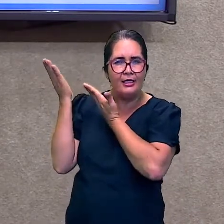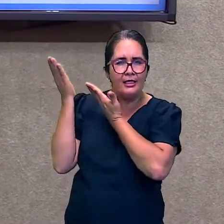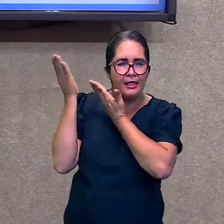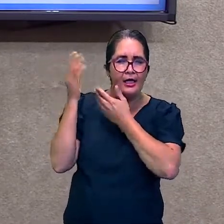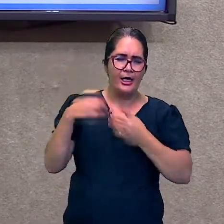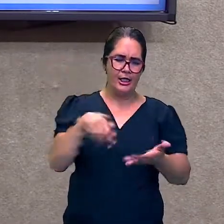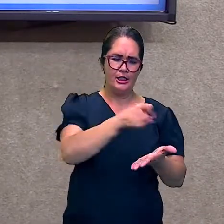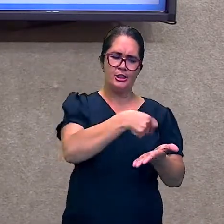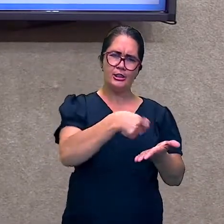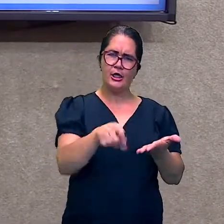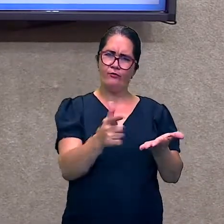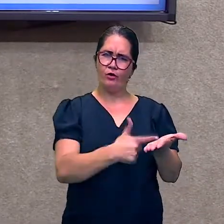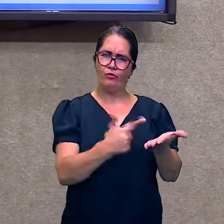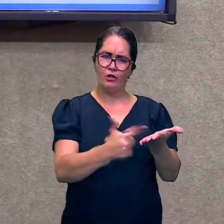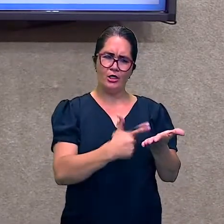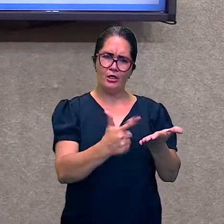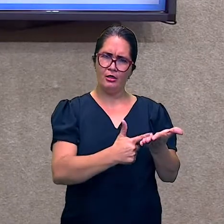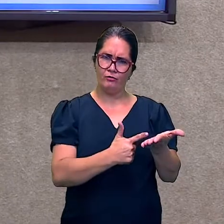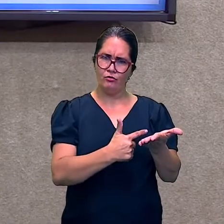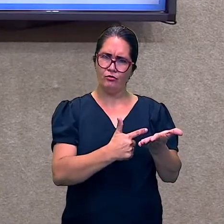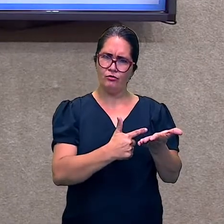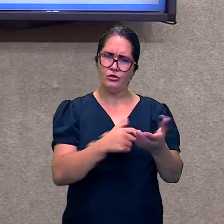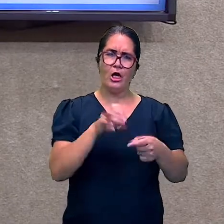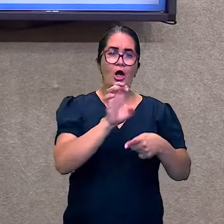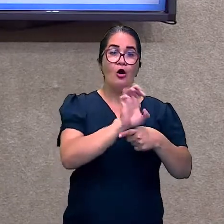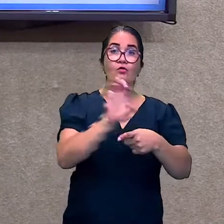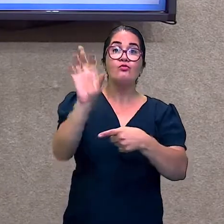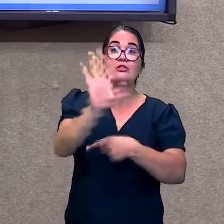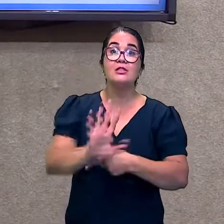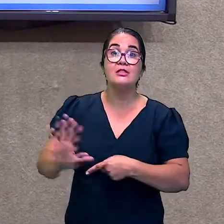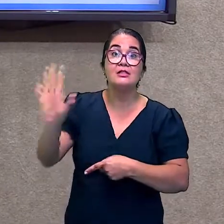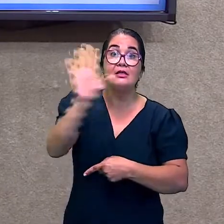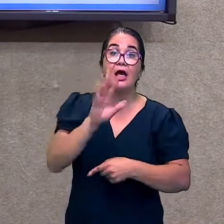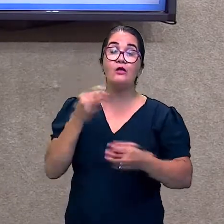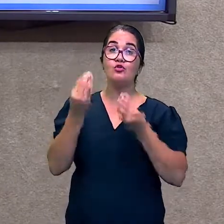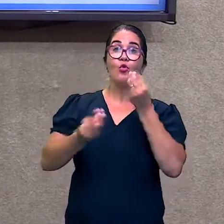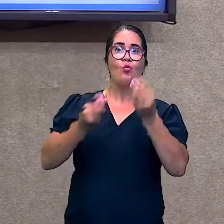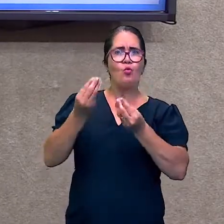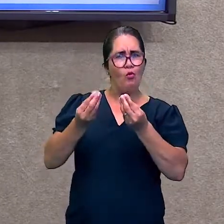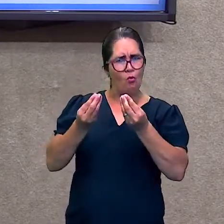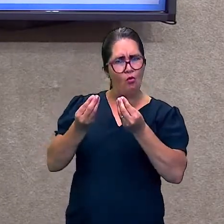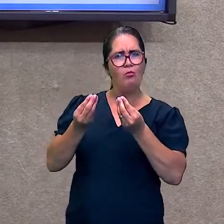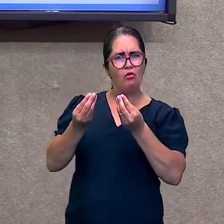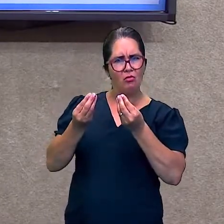governo. Como realmente são. E não. Como deveriam ser.